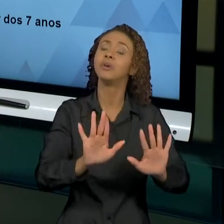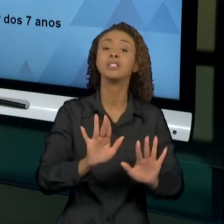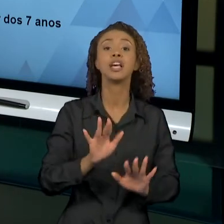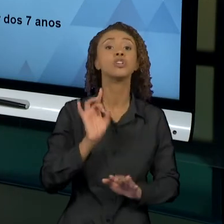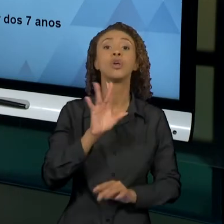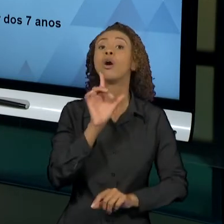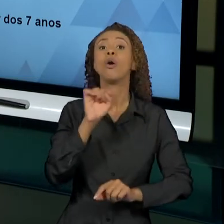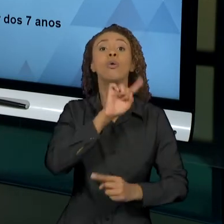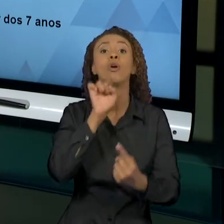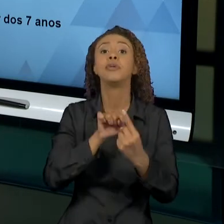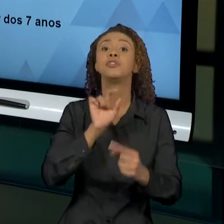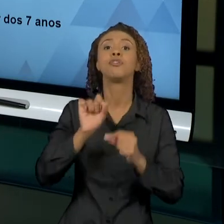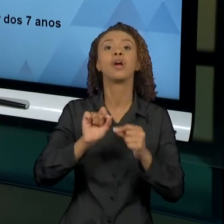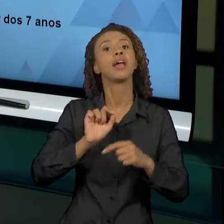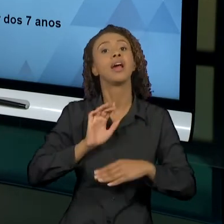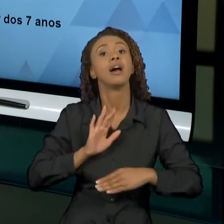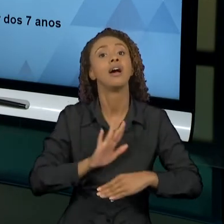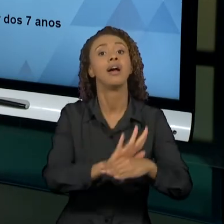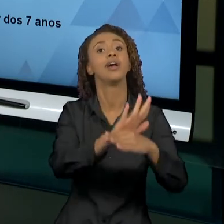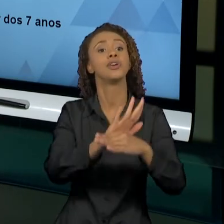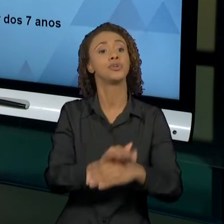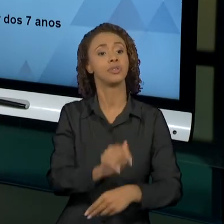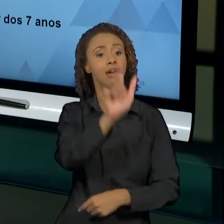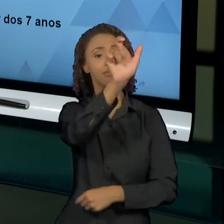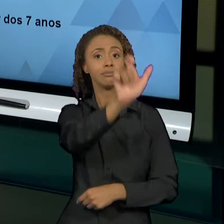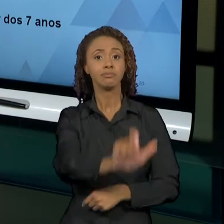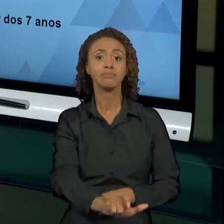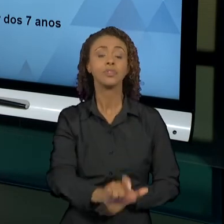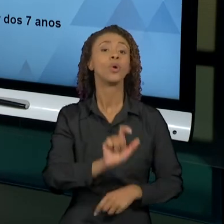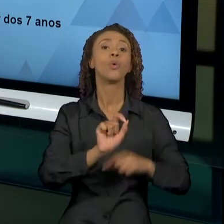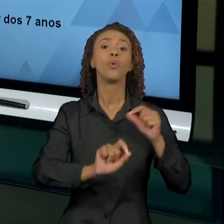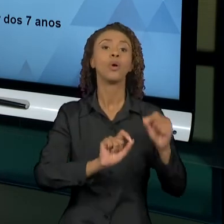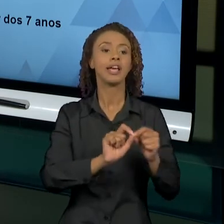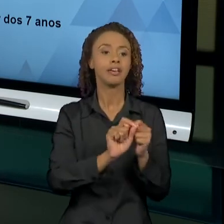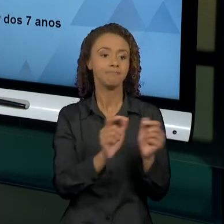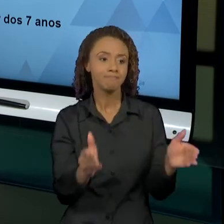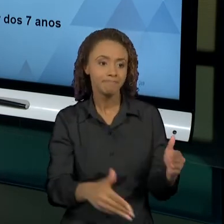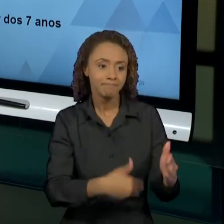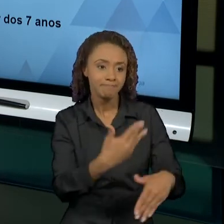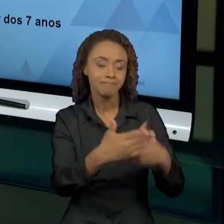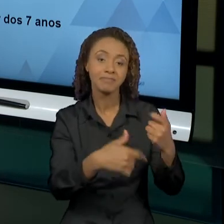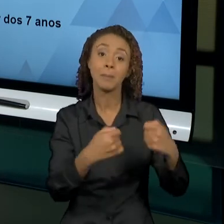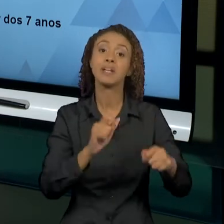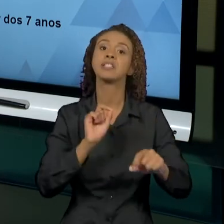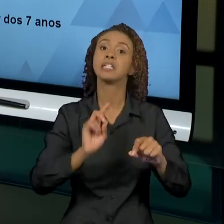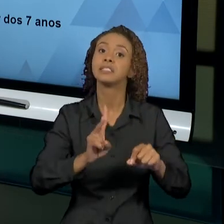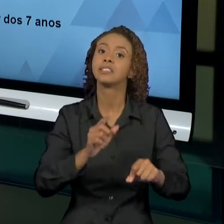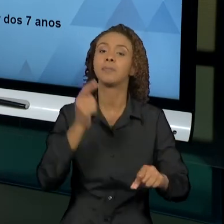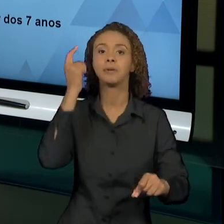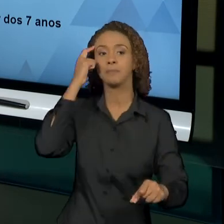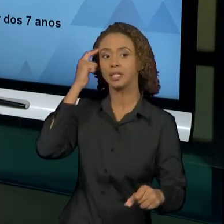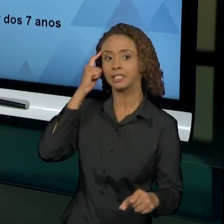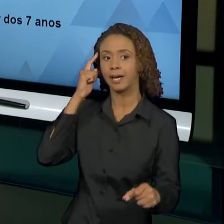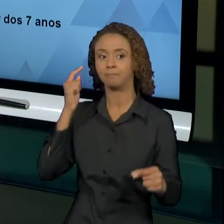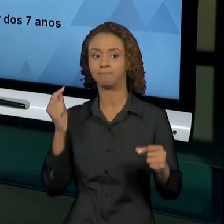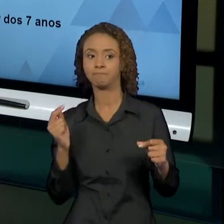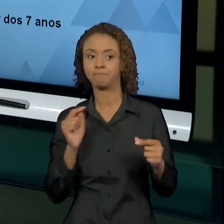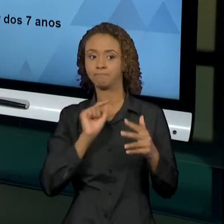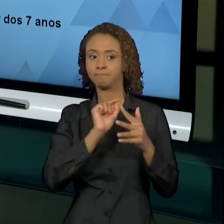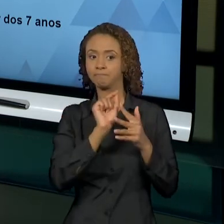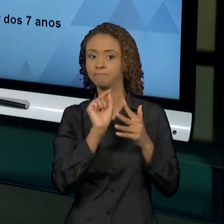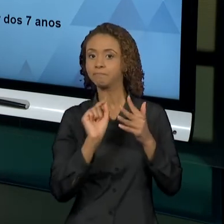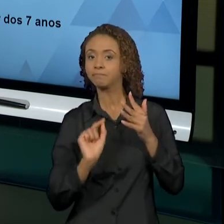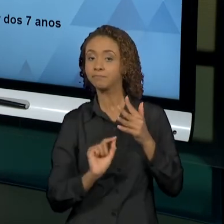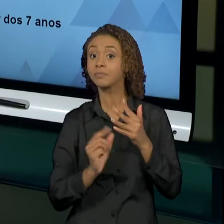pretensão de contribuir para uma formação da personalidade, ela tem que ser sempre relativizada. Então, isso porque o papel da